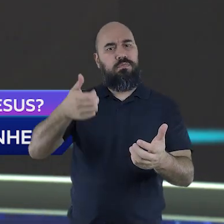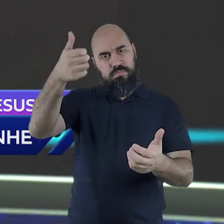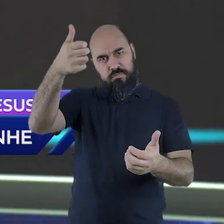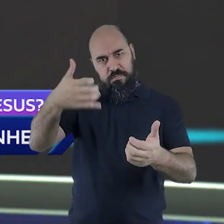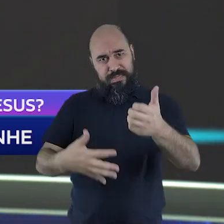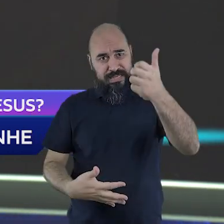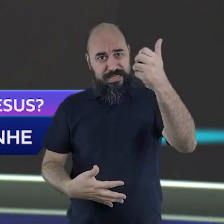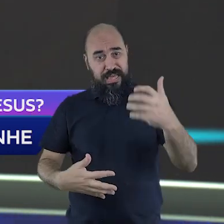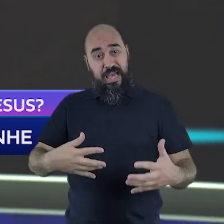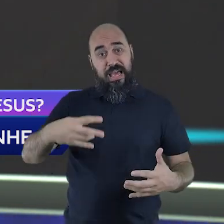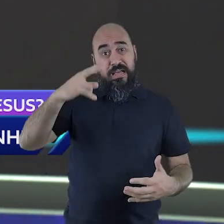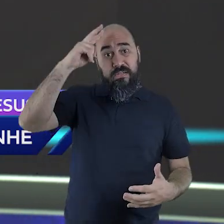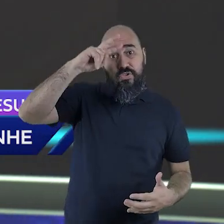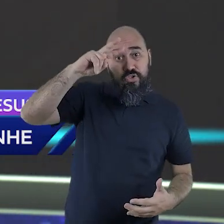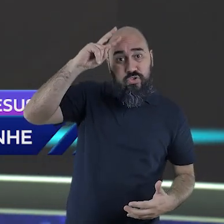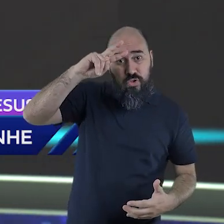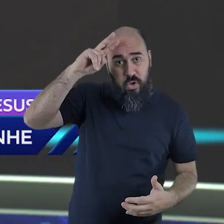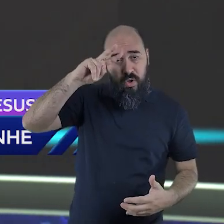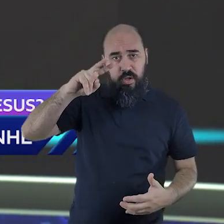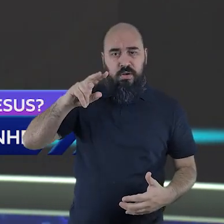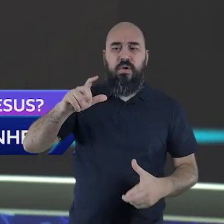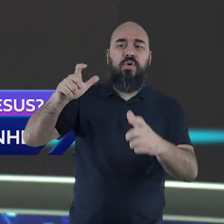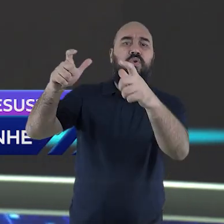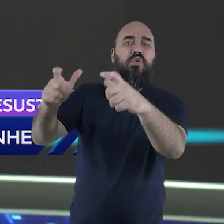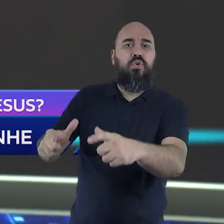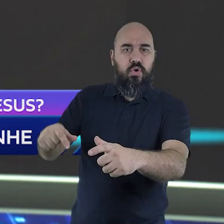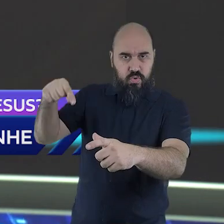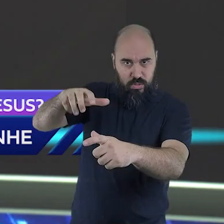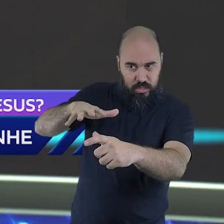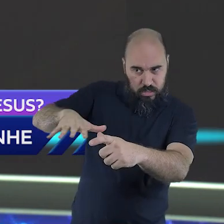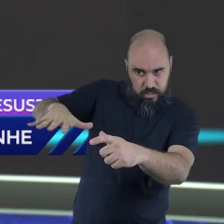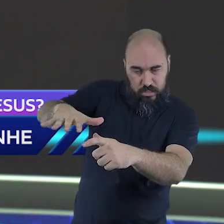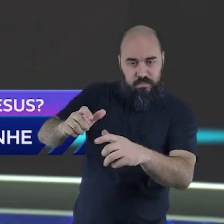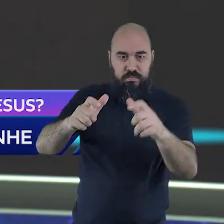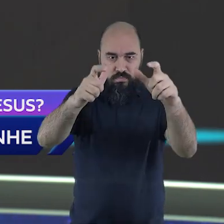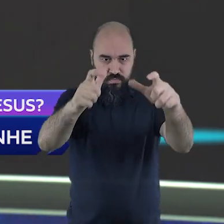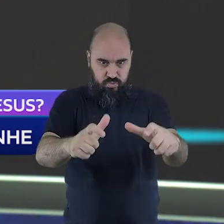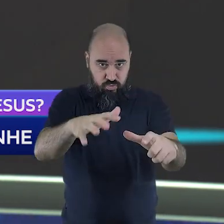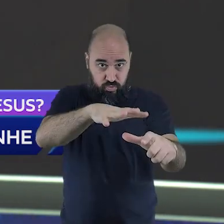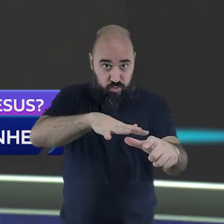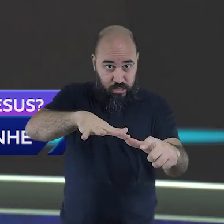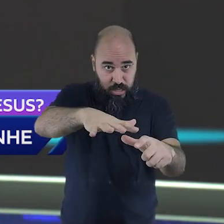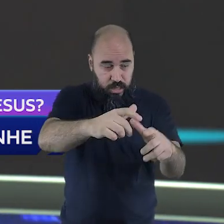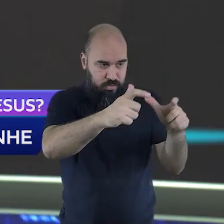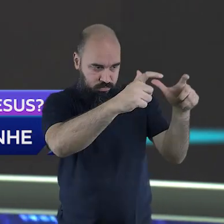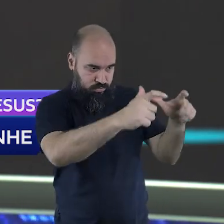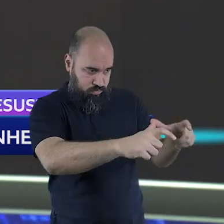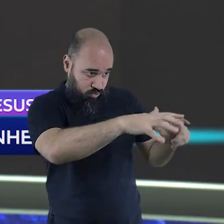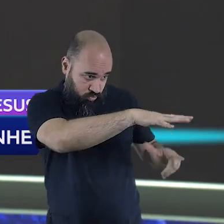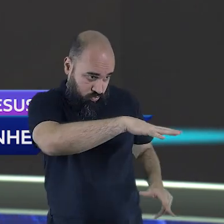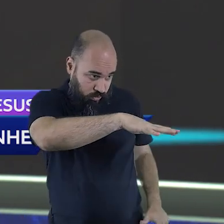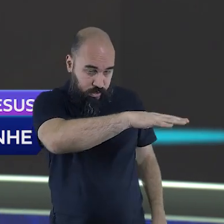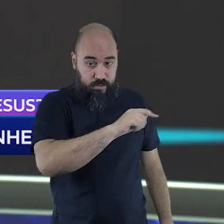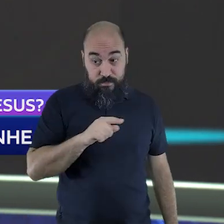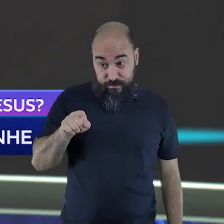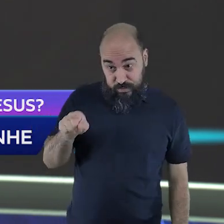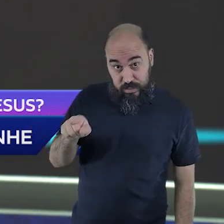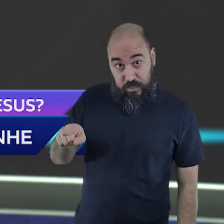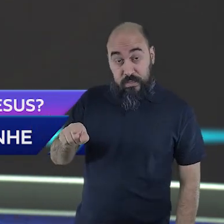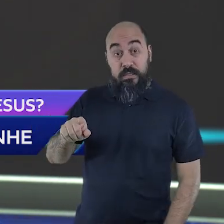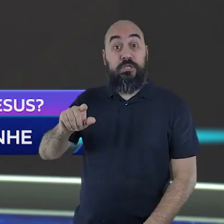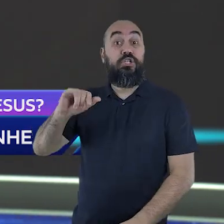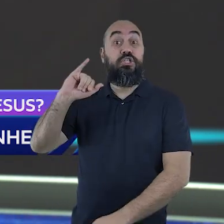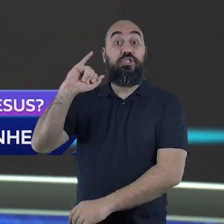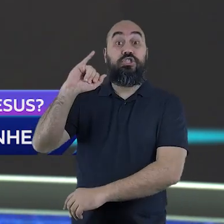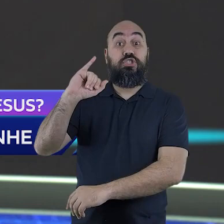a três lugares especiais. Nós vamos passar pelo Jardim do Getsemane, vamos depois ao